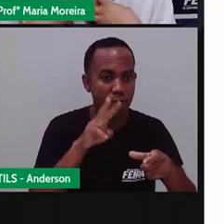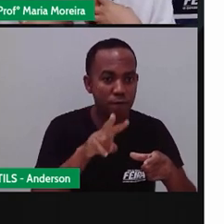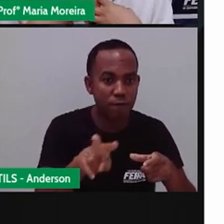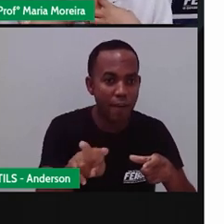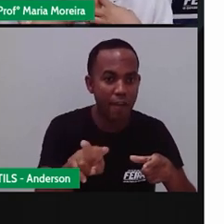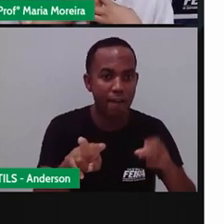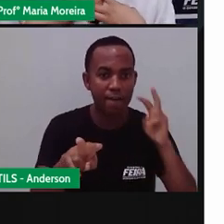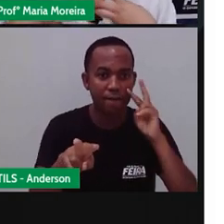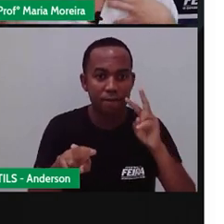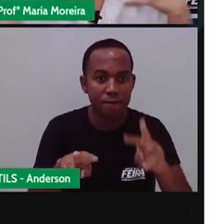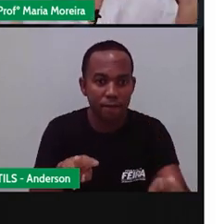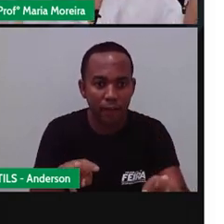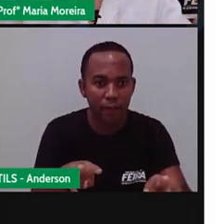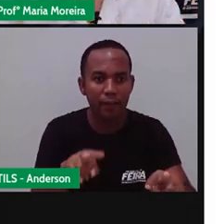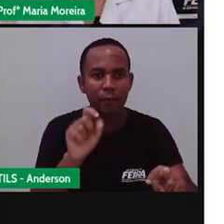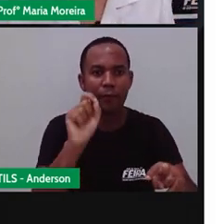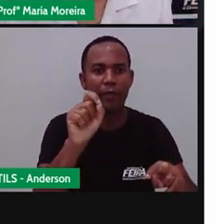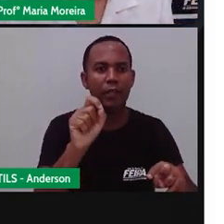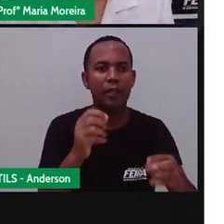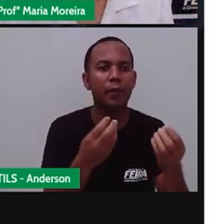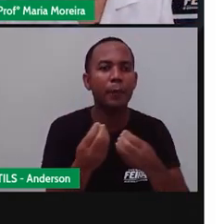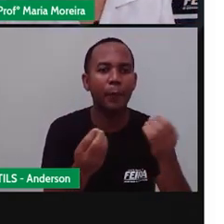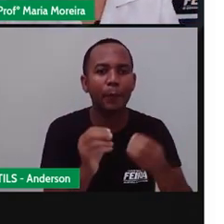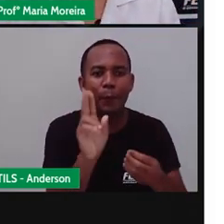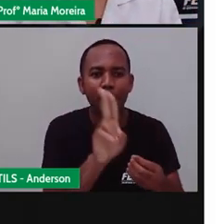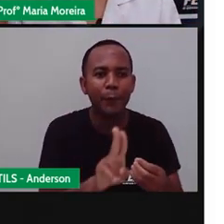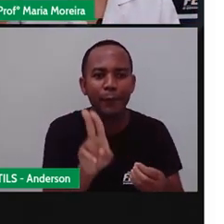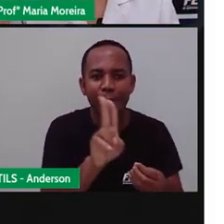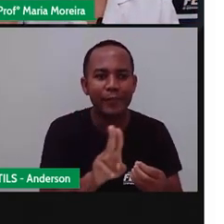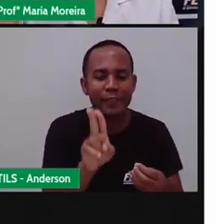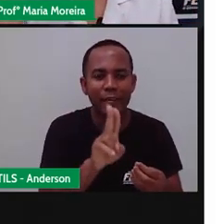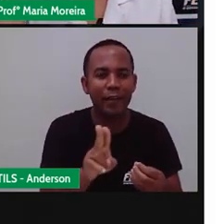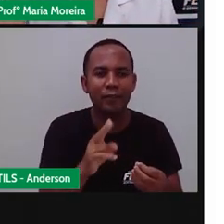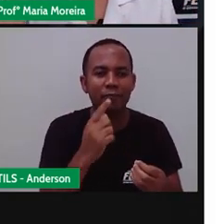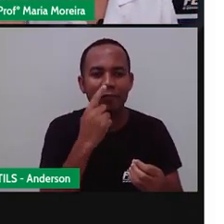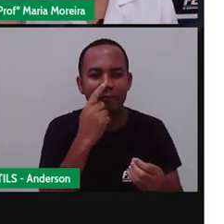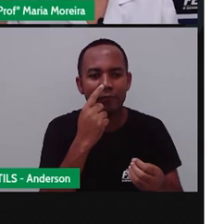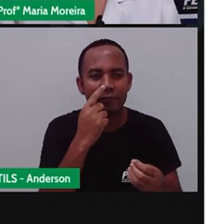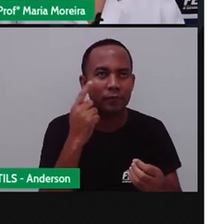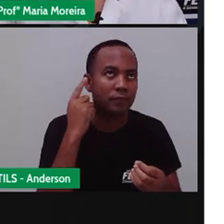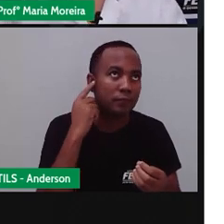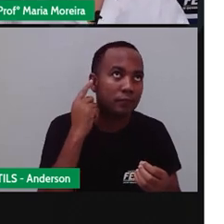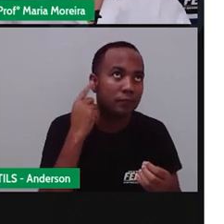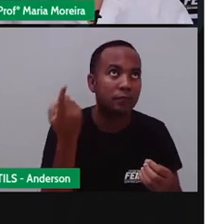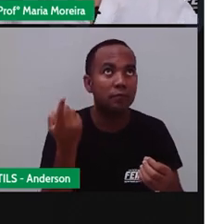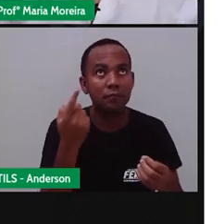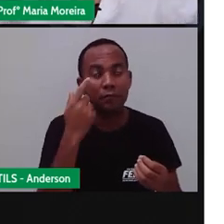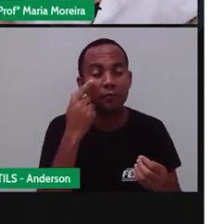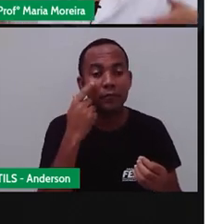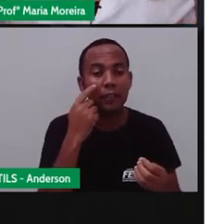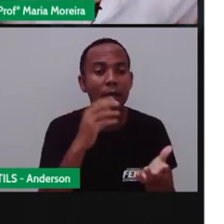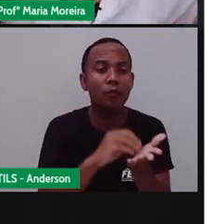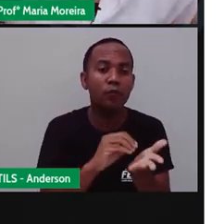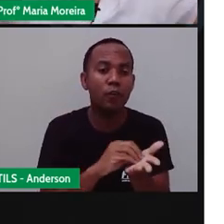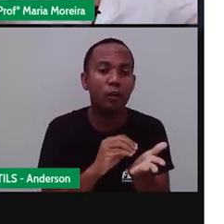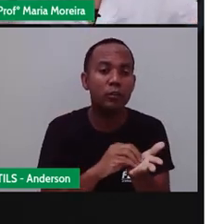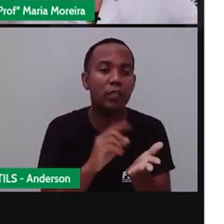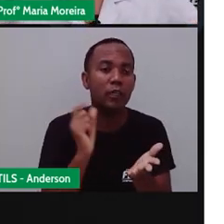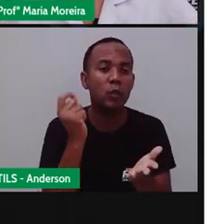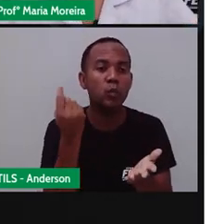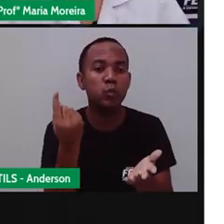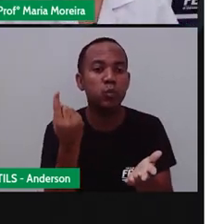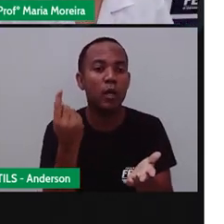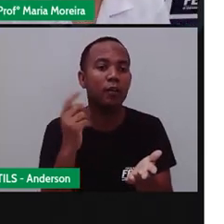visualizar, você vai usar todos esses sentidos. Mas se um desses sentidos te falta, você vai fazer o quê? Elevar o potencial